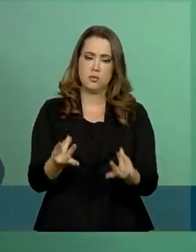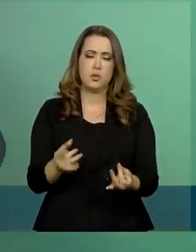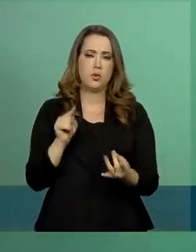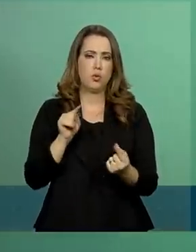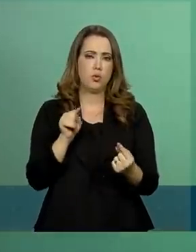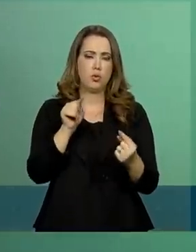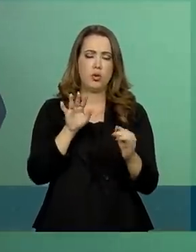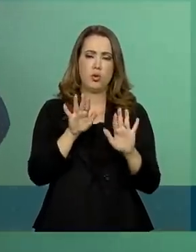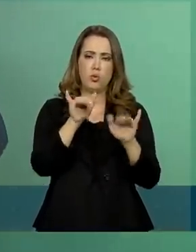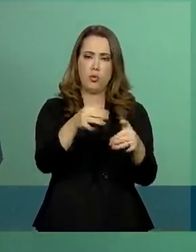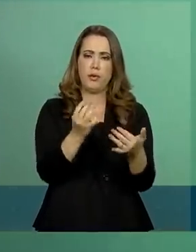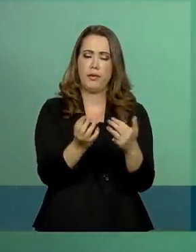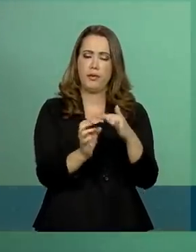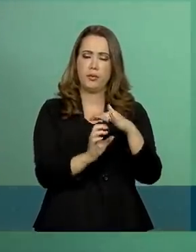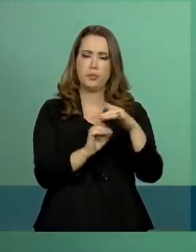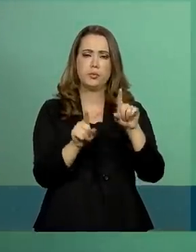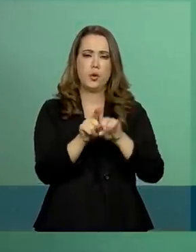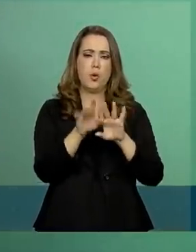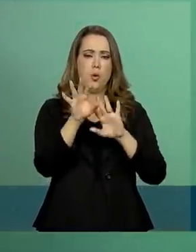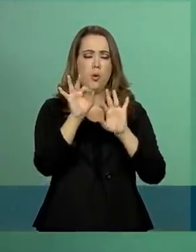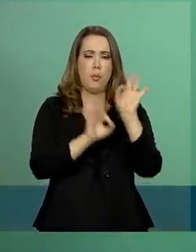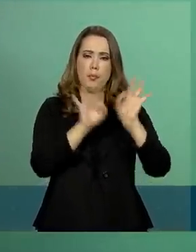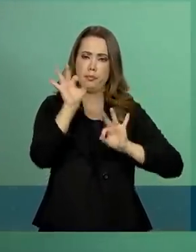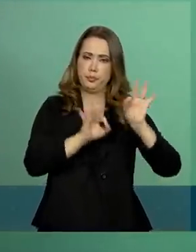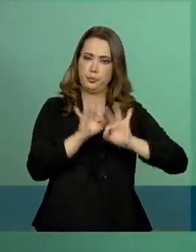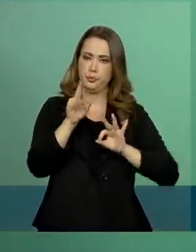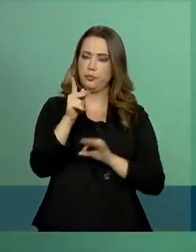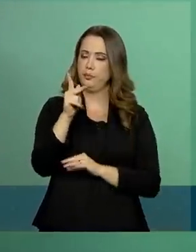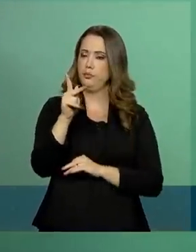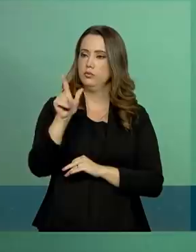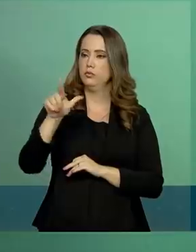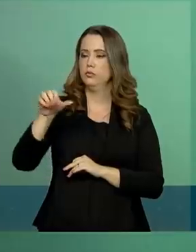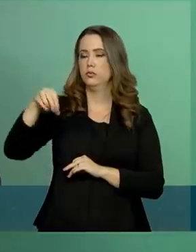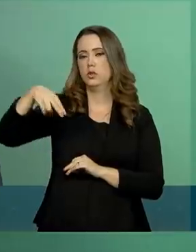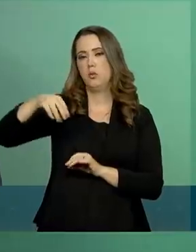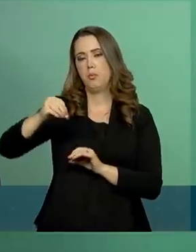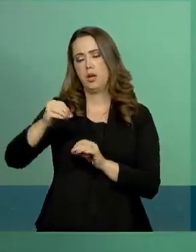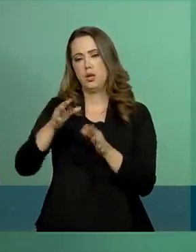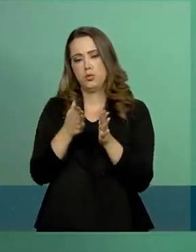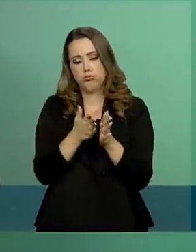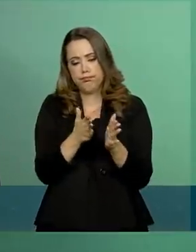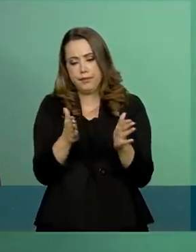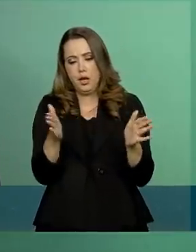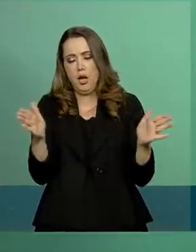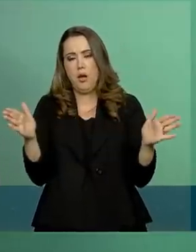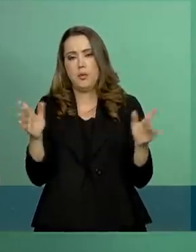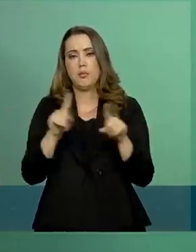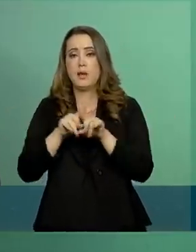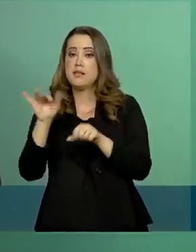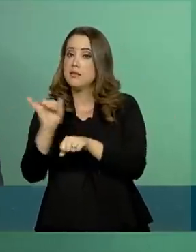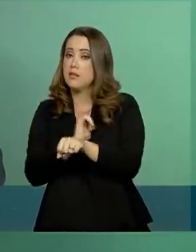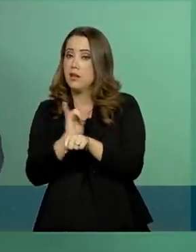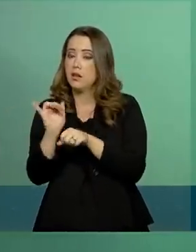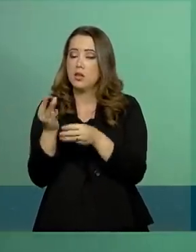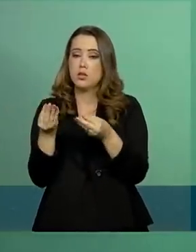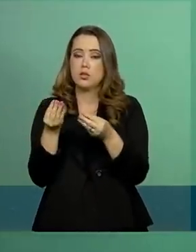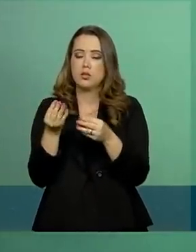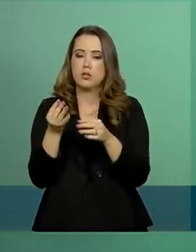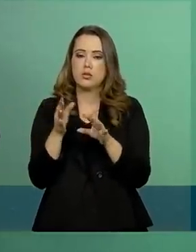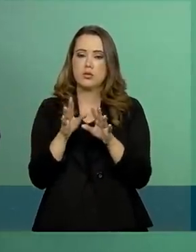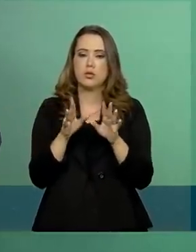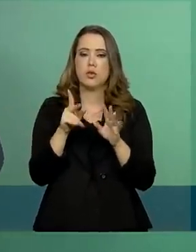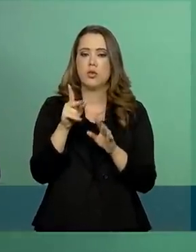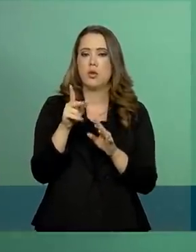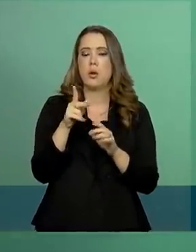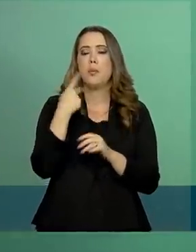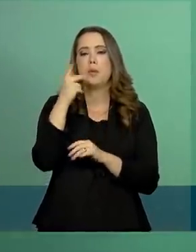linha. Então, o plano tem uma concepção bastante ampla, a estratégia é como executar a política, desculpe, a política tem